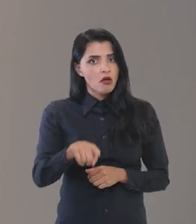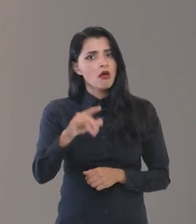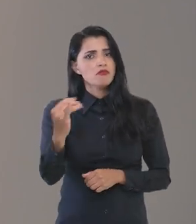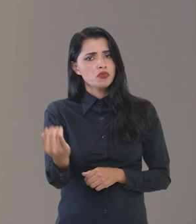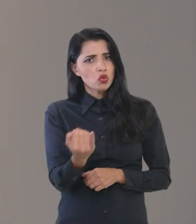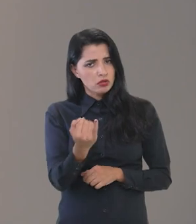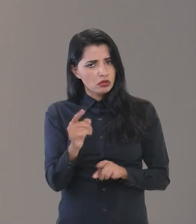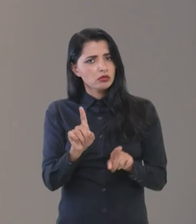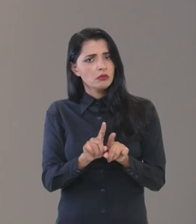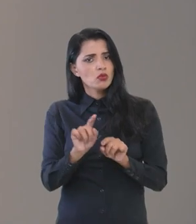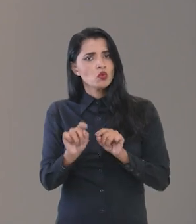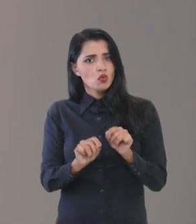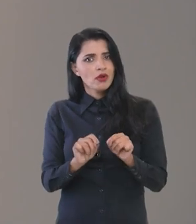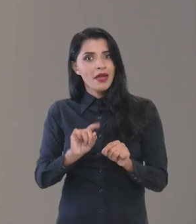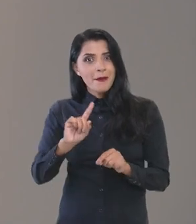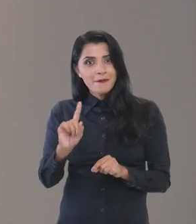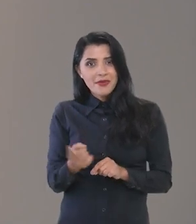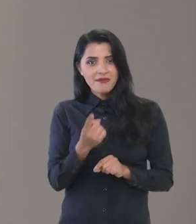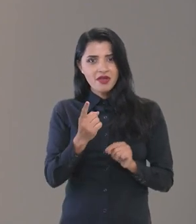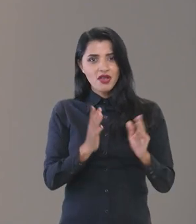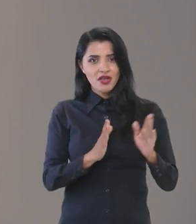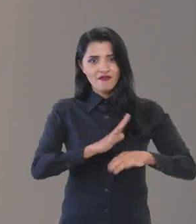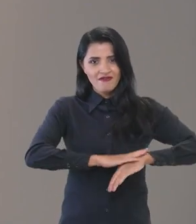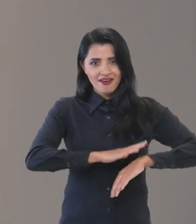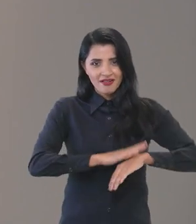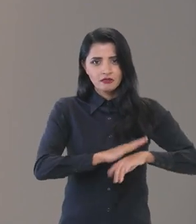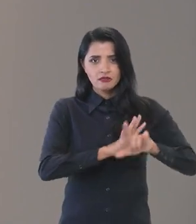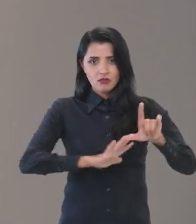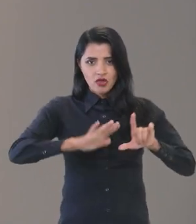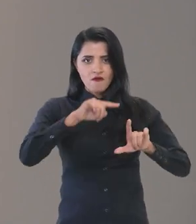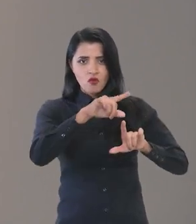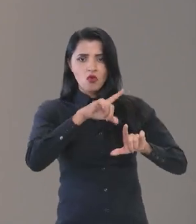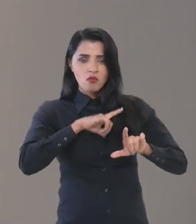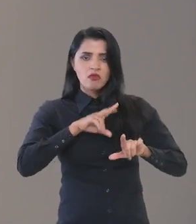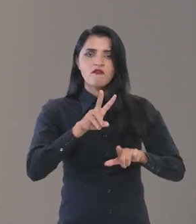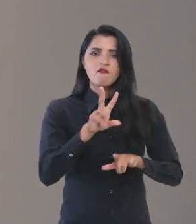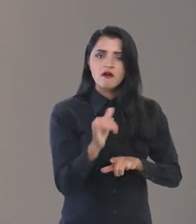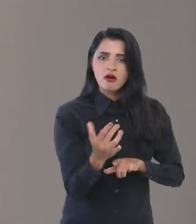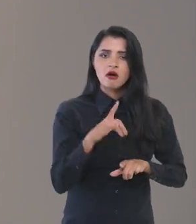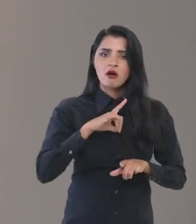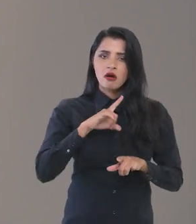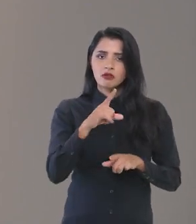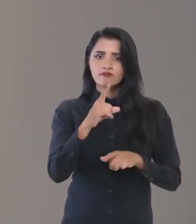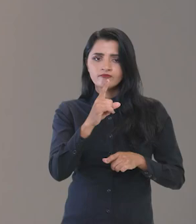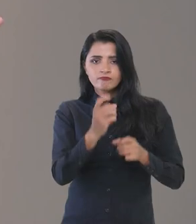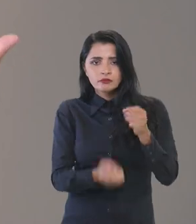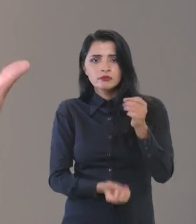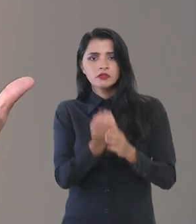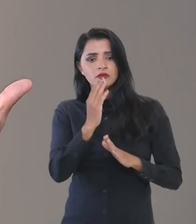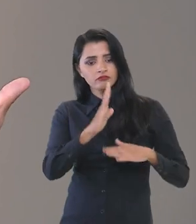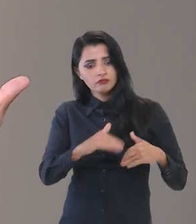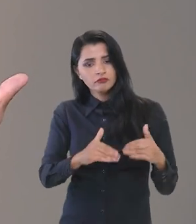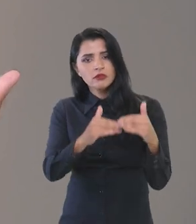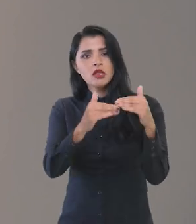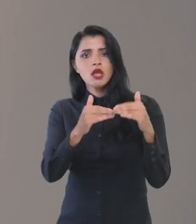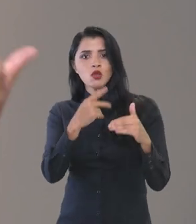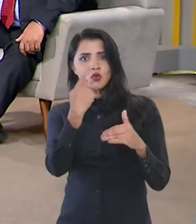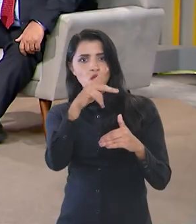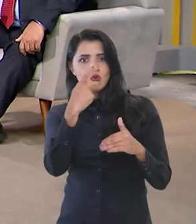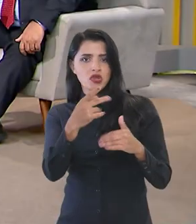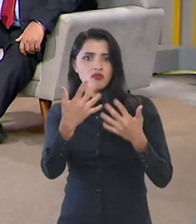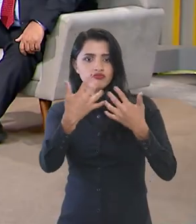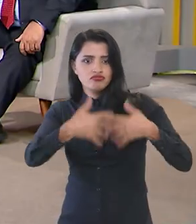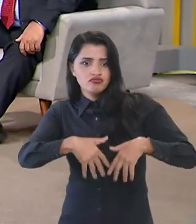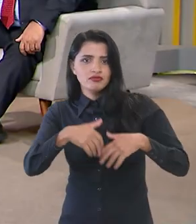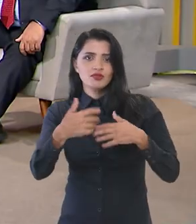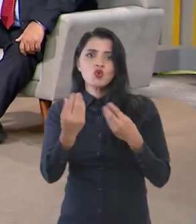isso é muito importante que a primeira fase de uma plataforma que vai ser desenvolvida nas suas